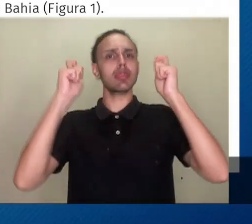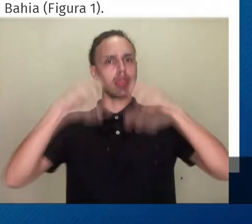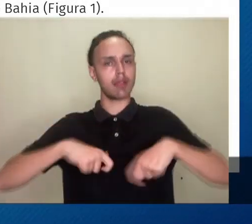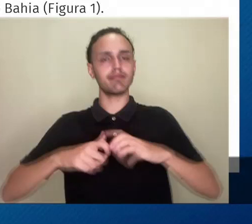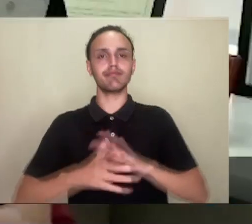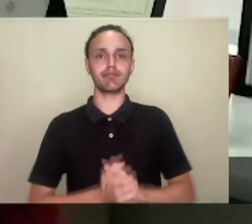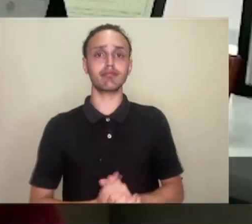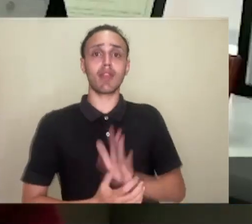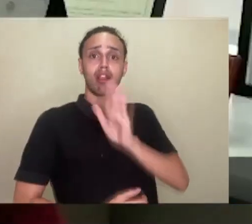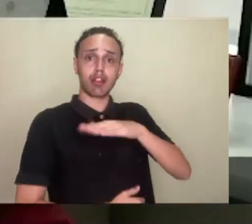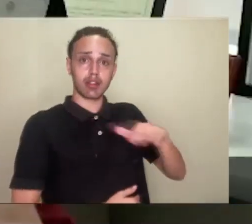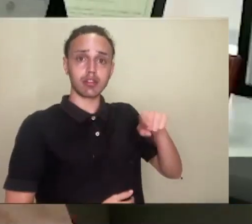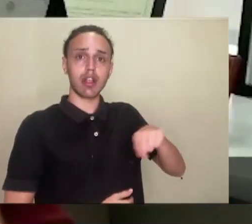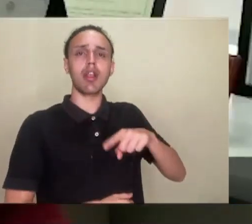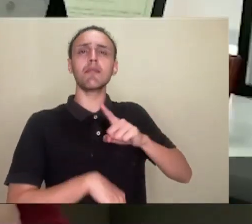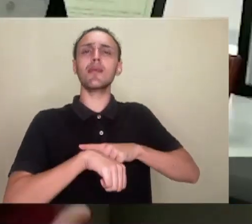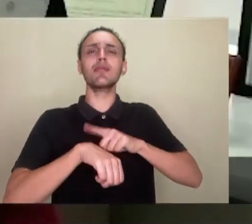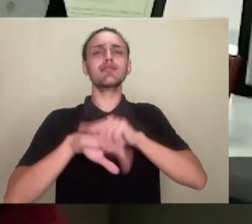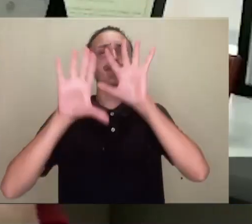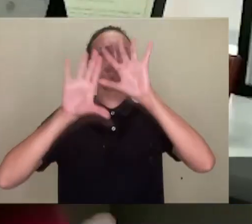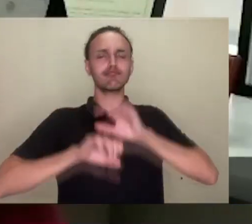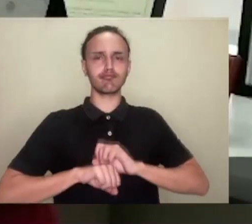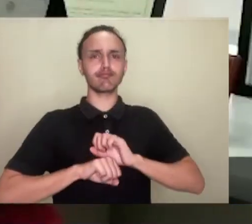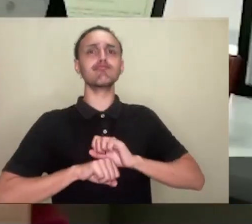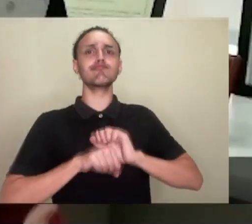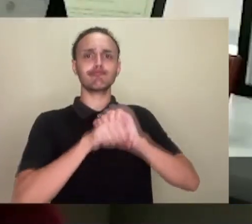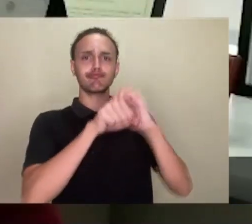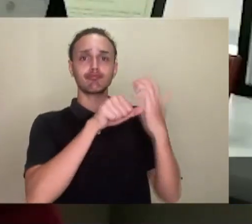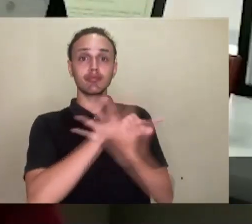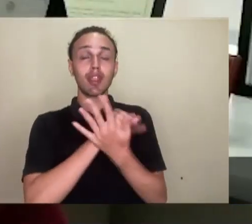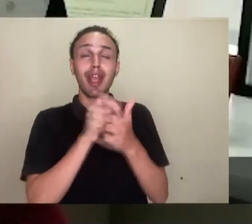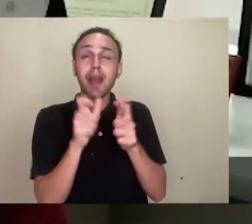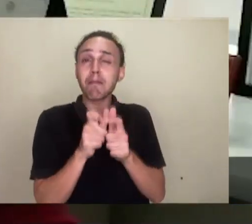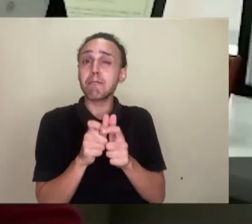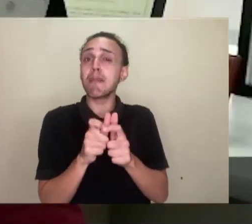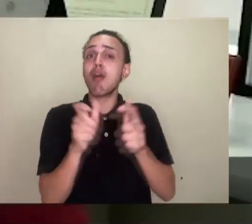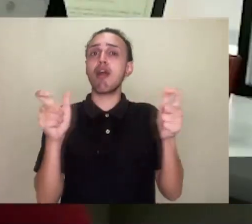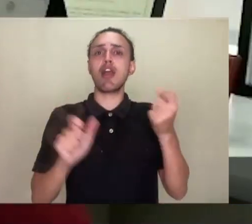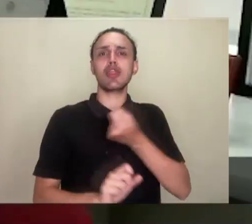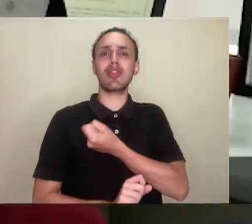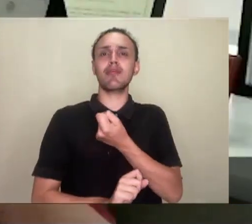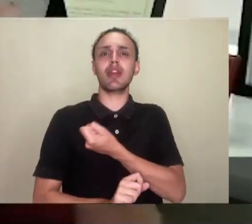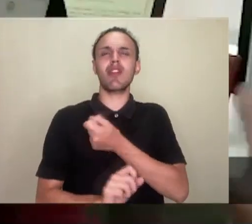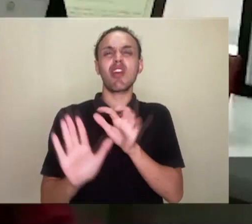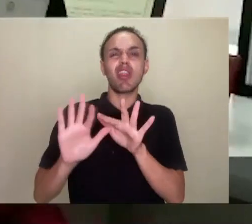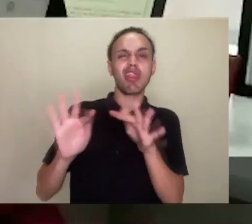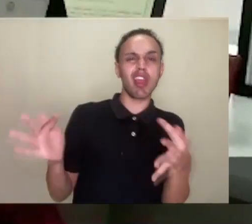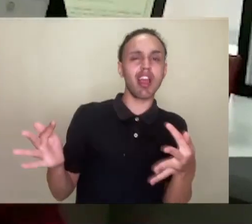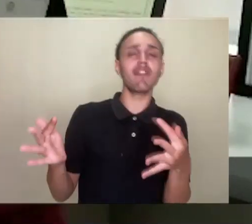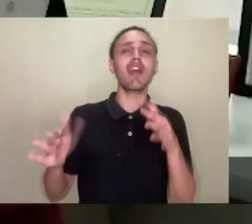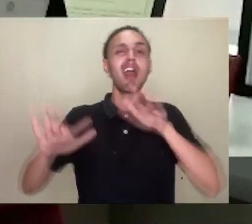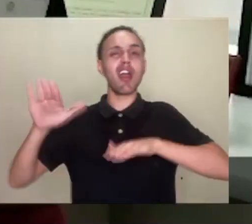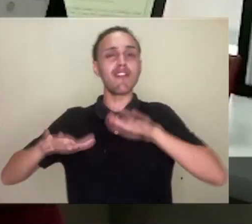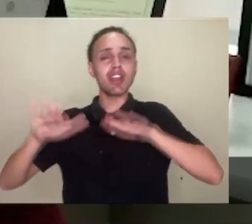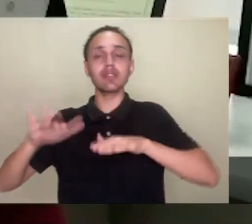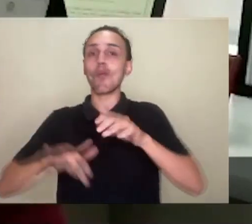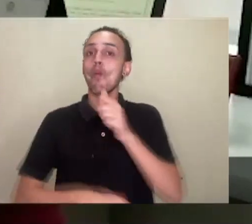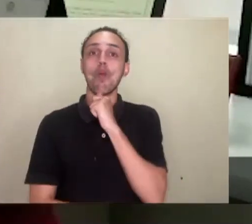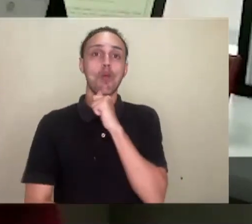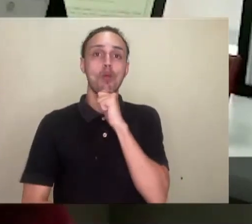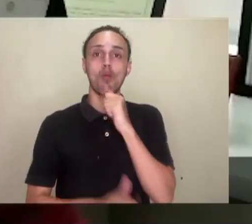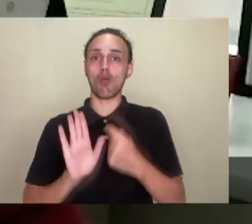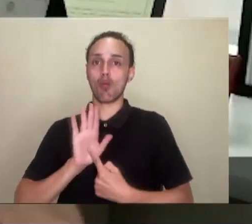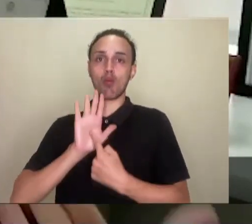-19. Crianças que, quando são infectadas pelo SARS-CoV-2, o maior número delas